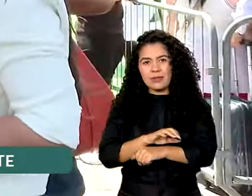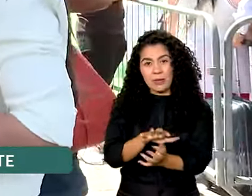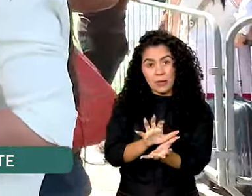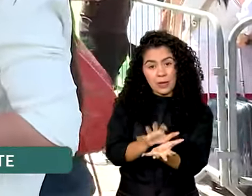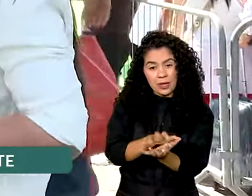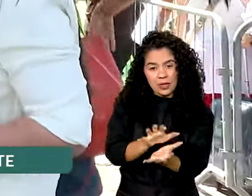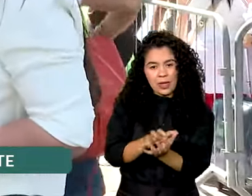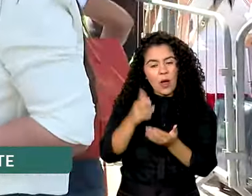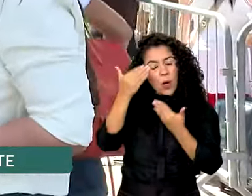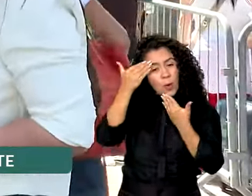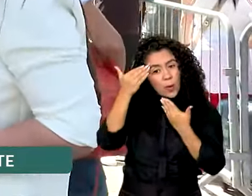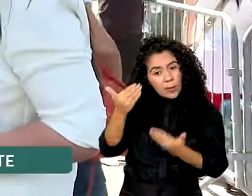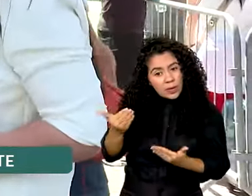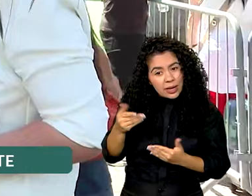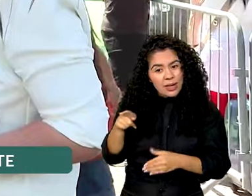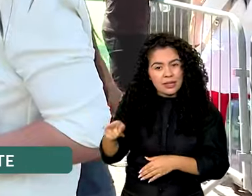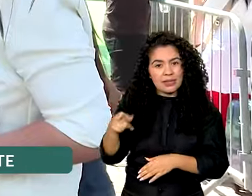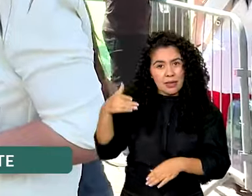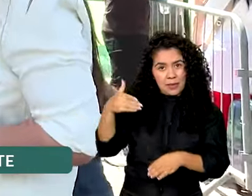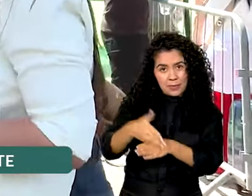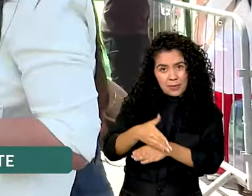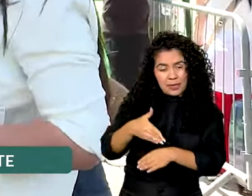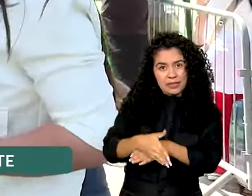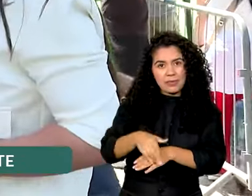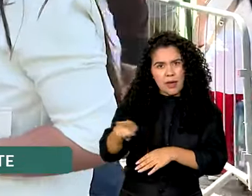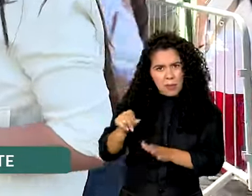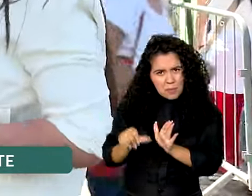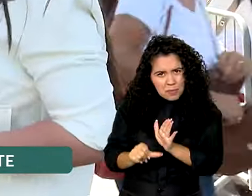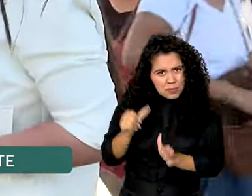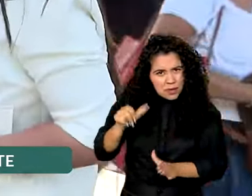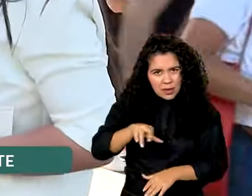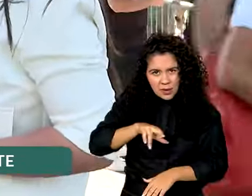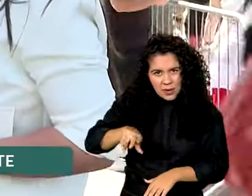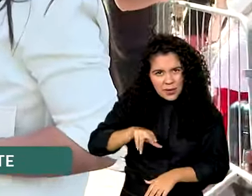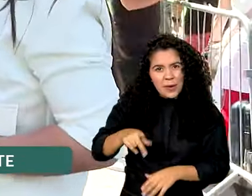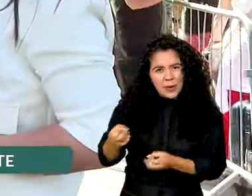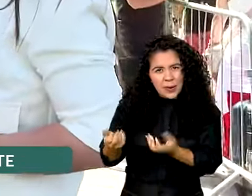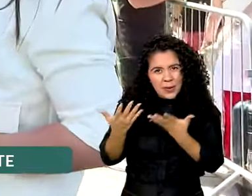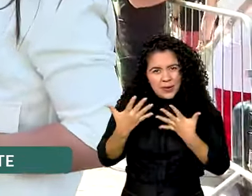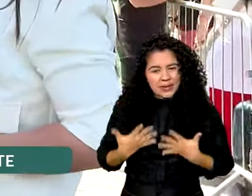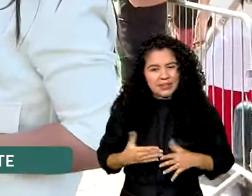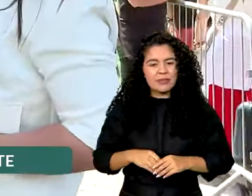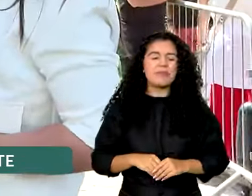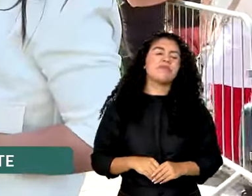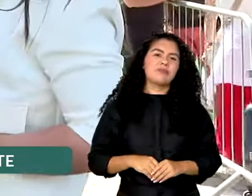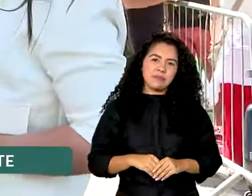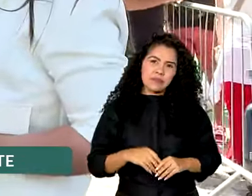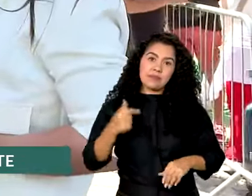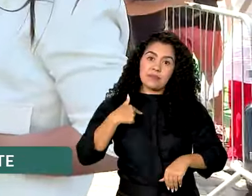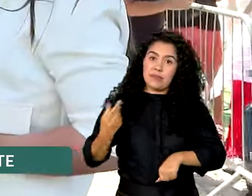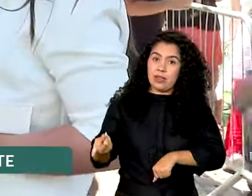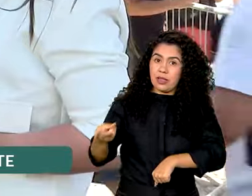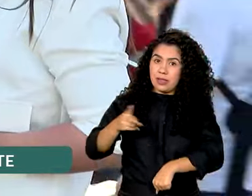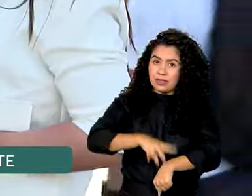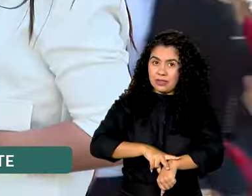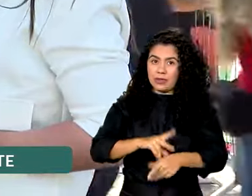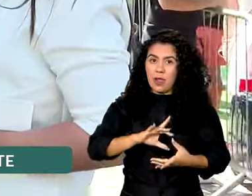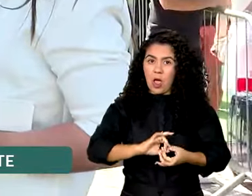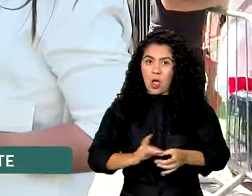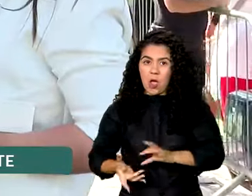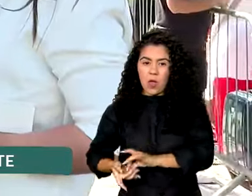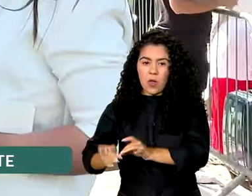convite. Essa não é a sua primeira vez em Olimpíadas, né? Você já participou de uma. Conta um pouquinho para a gente. É verdade. Essa é a minha segunda Olimpíada.